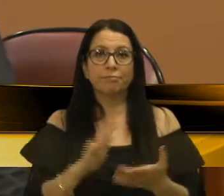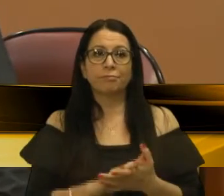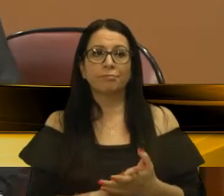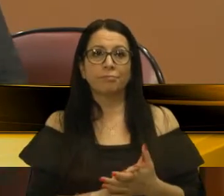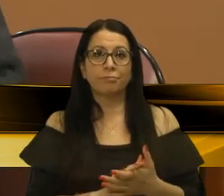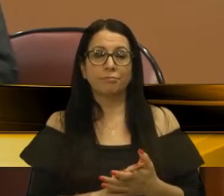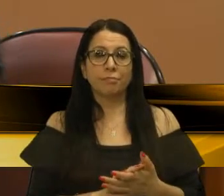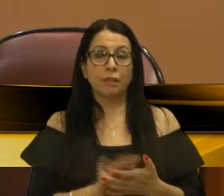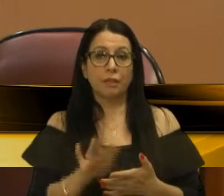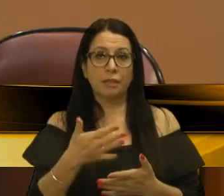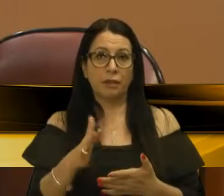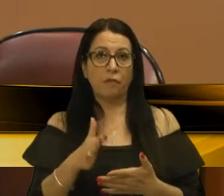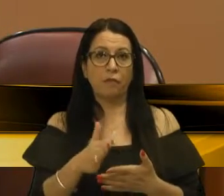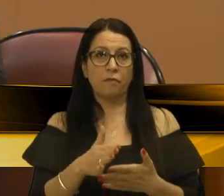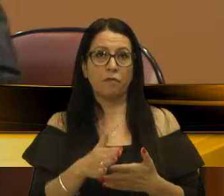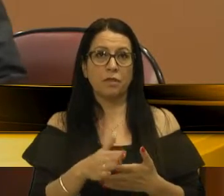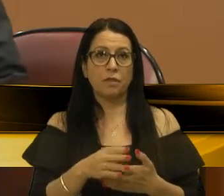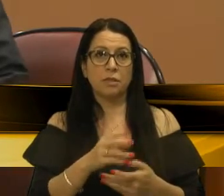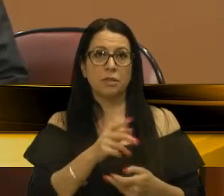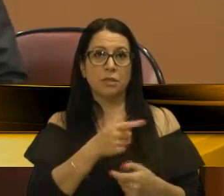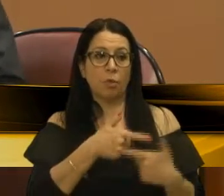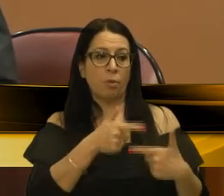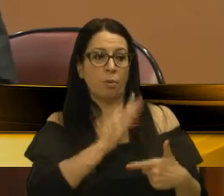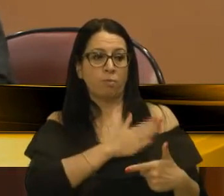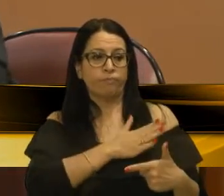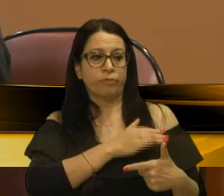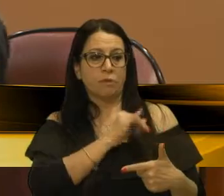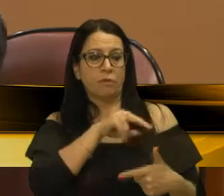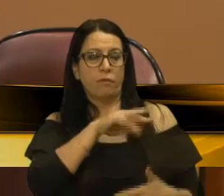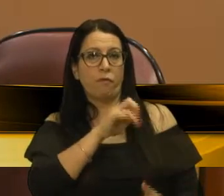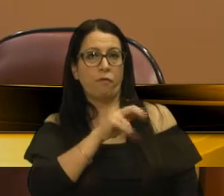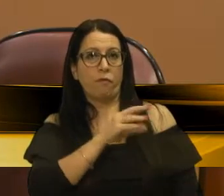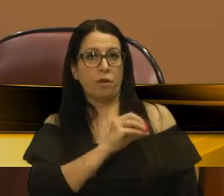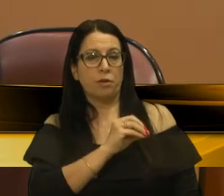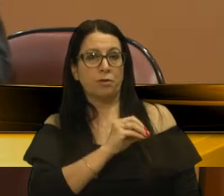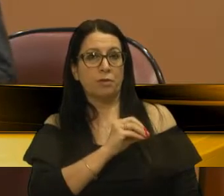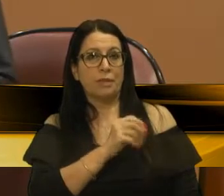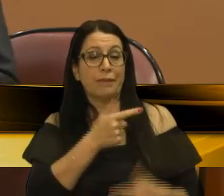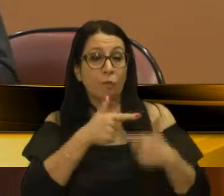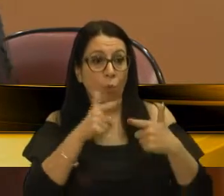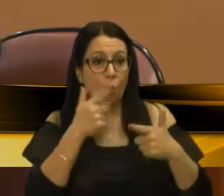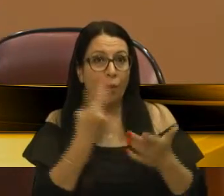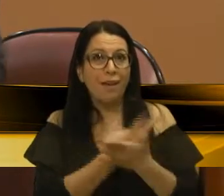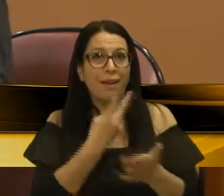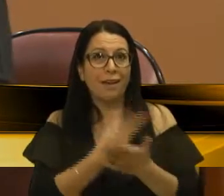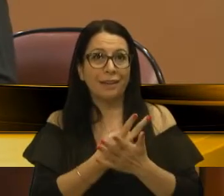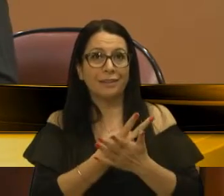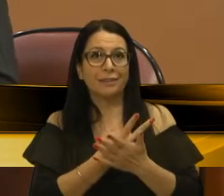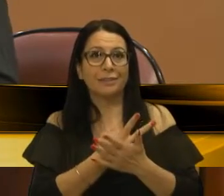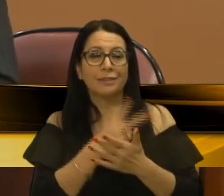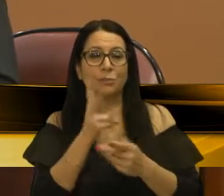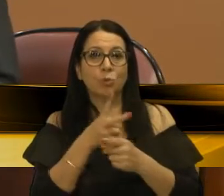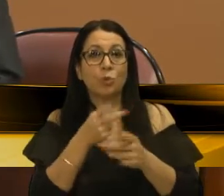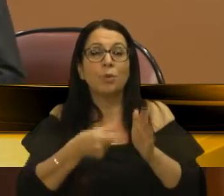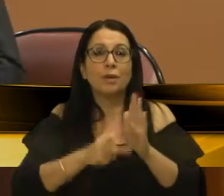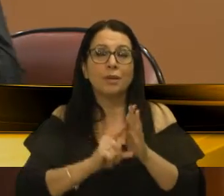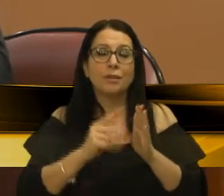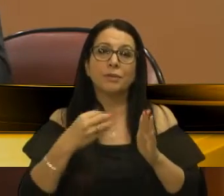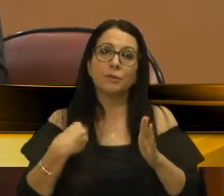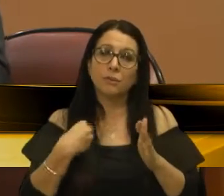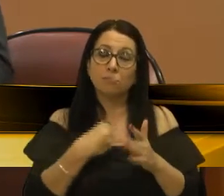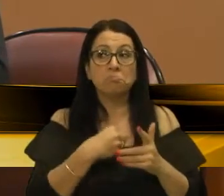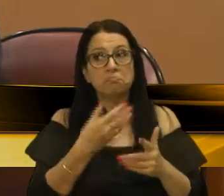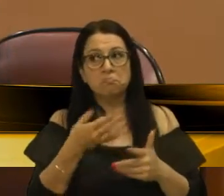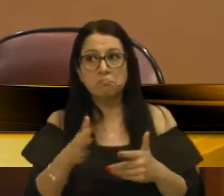talvez até um infarto, digo eu, quando fui ver, houve uma falha, não procurou anteriormente um médico, talvez